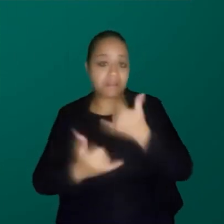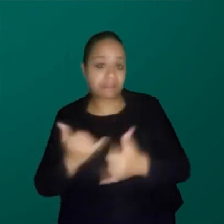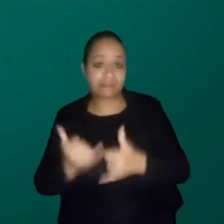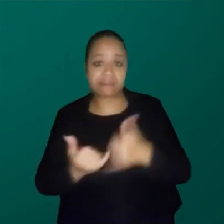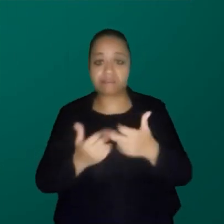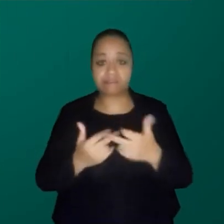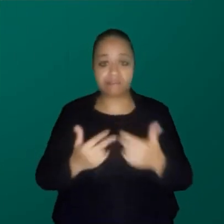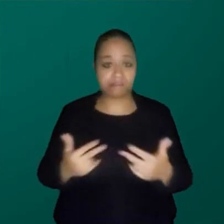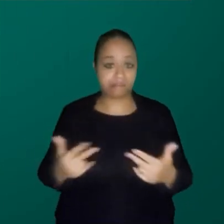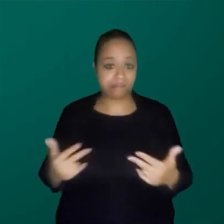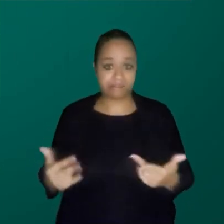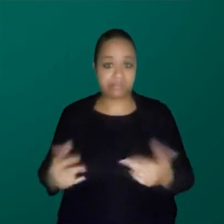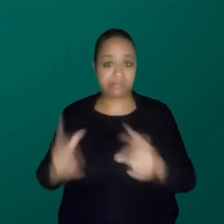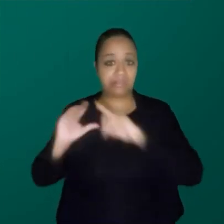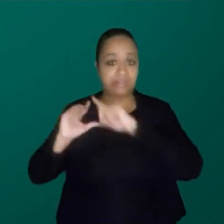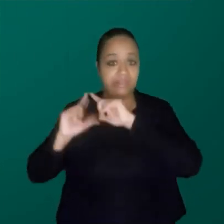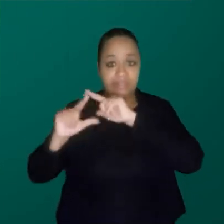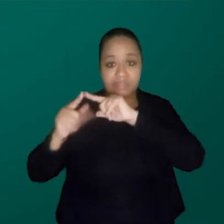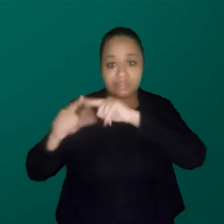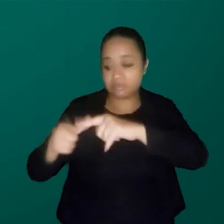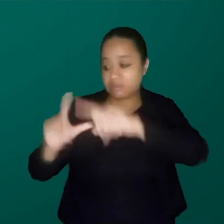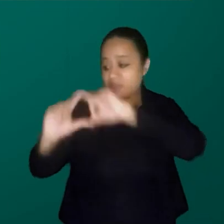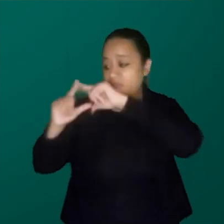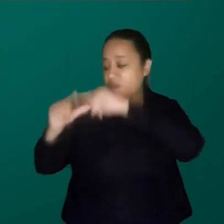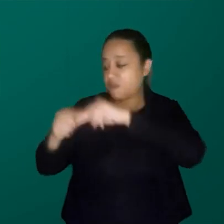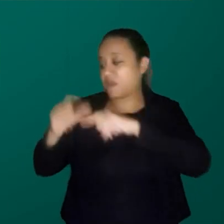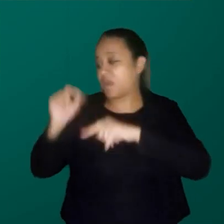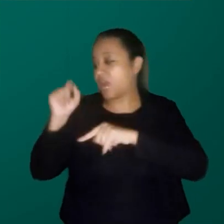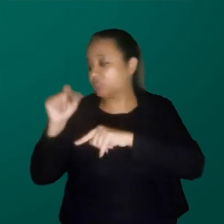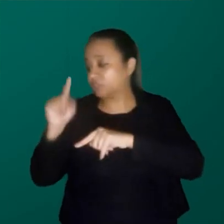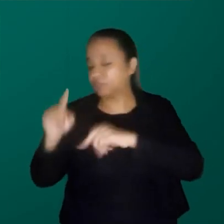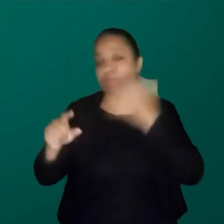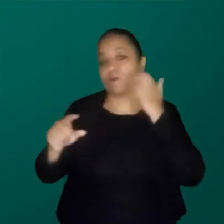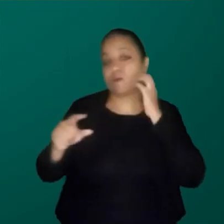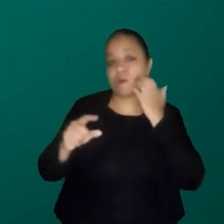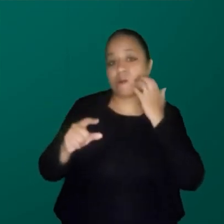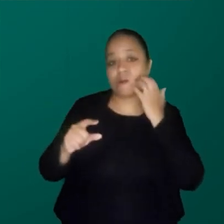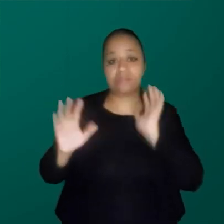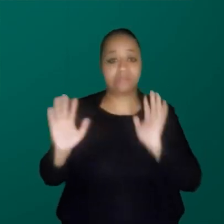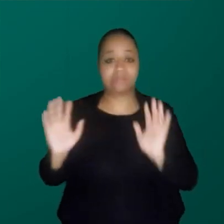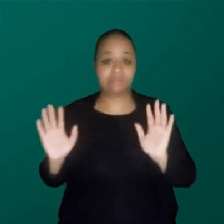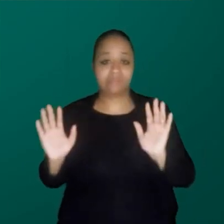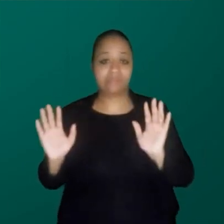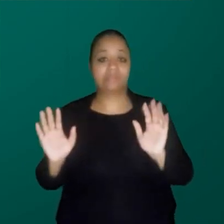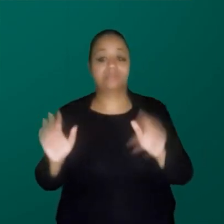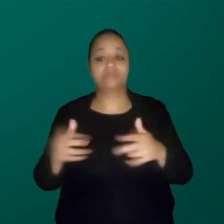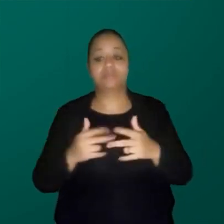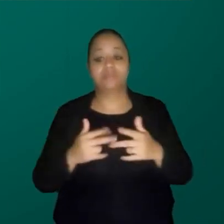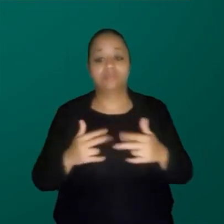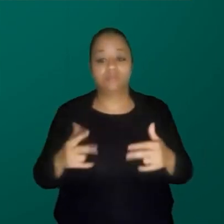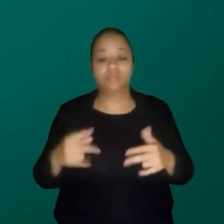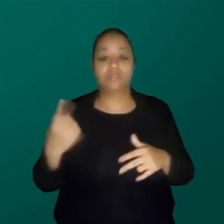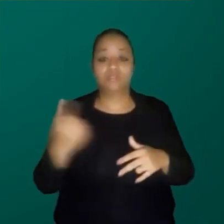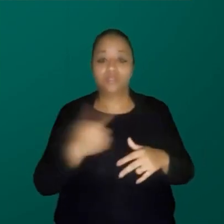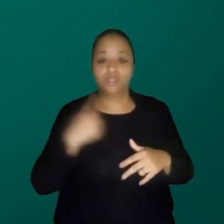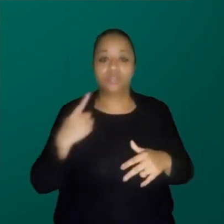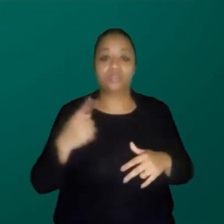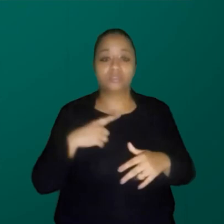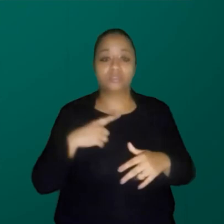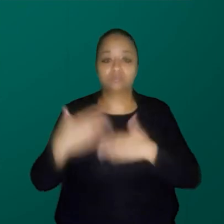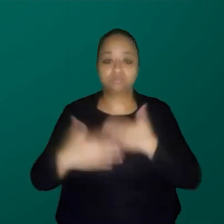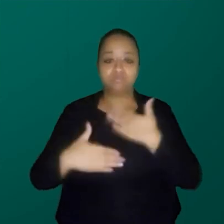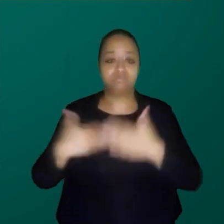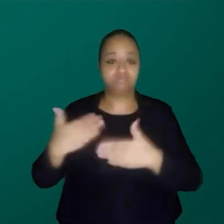o clássico, só para a gente pegar aquele exemplo do azul e do rosa, mas essas coisas que são construções que